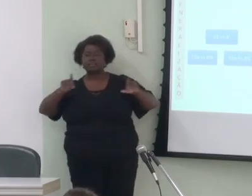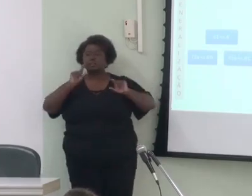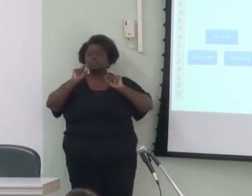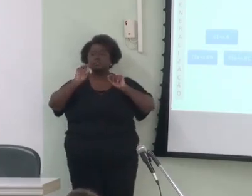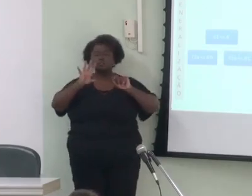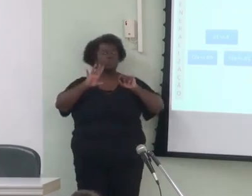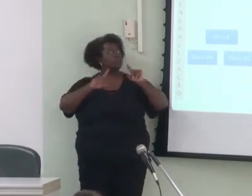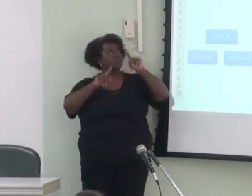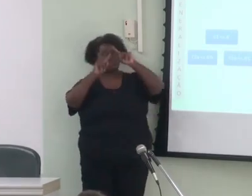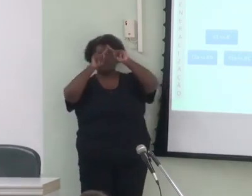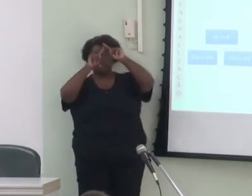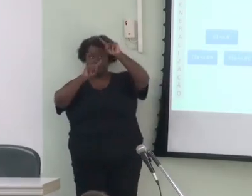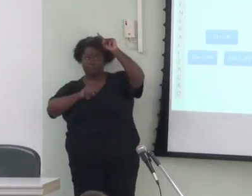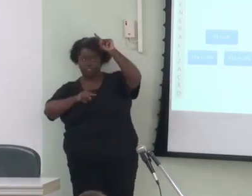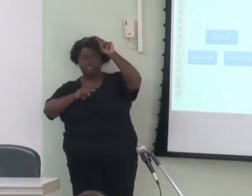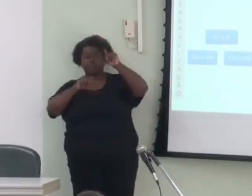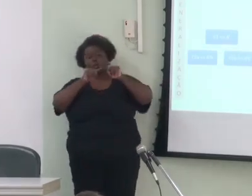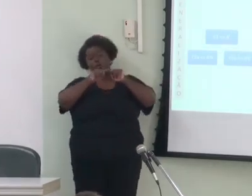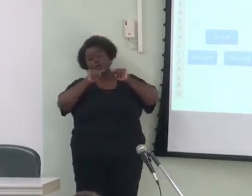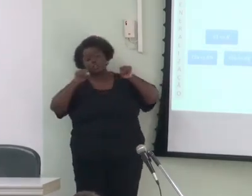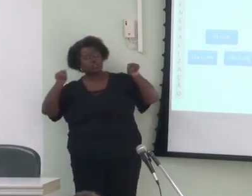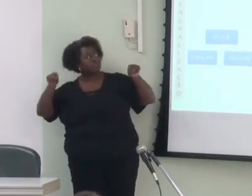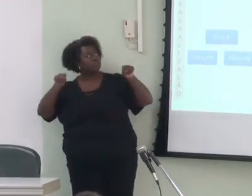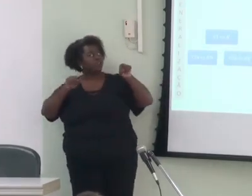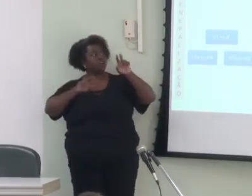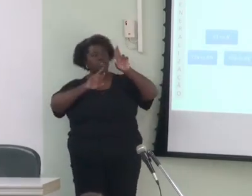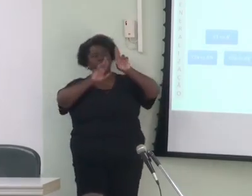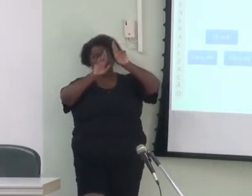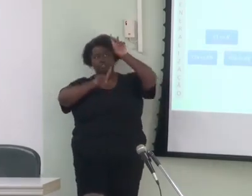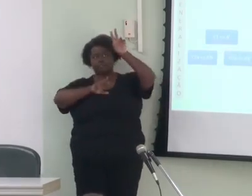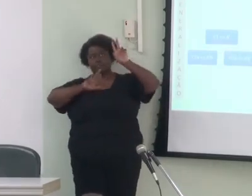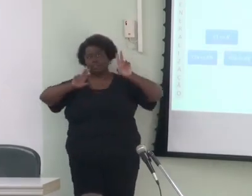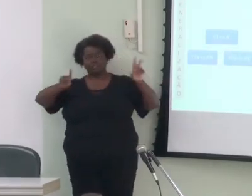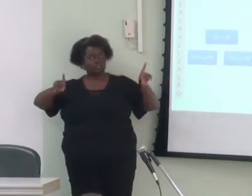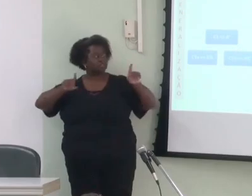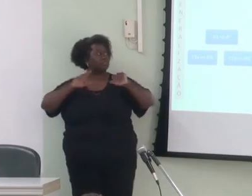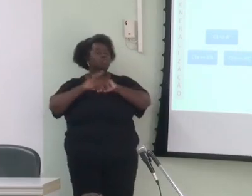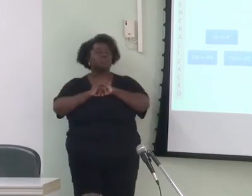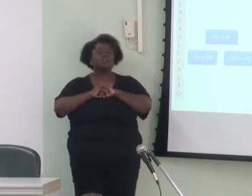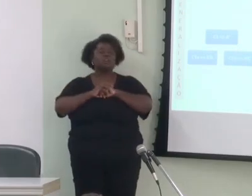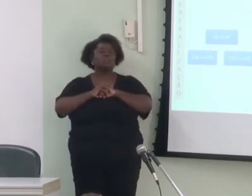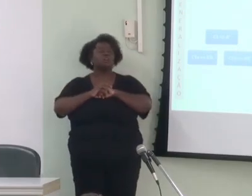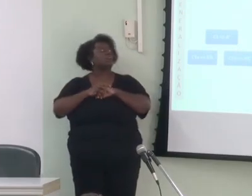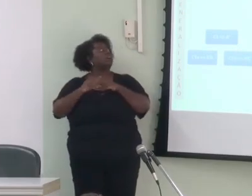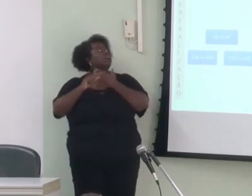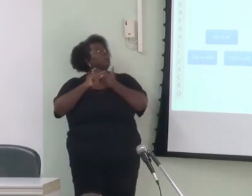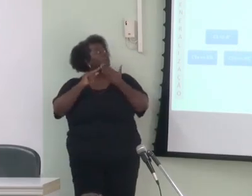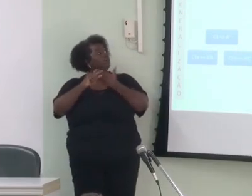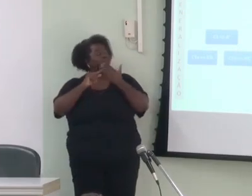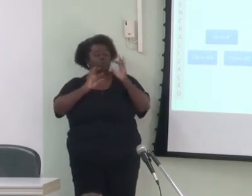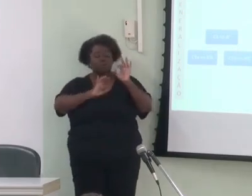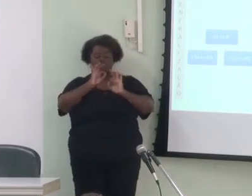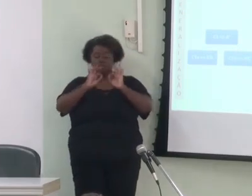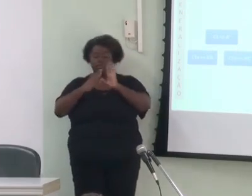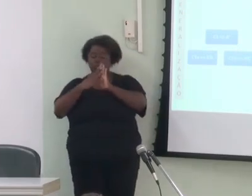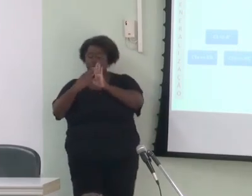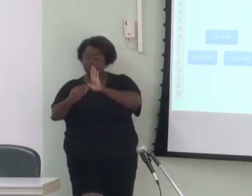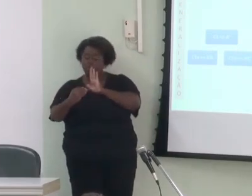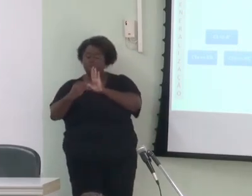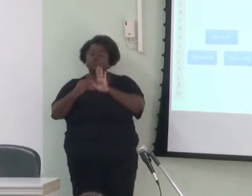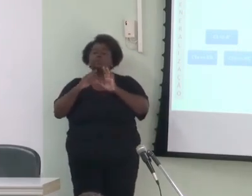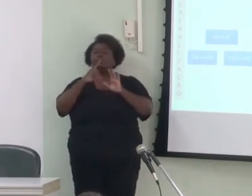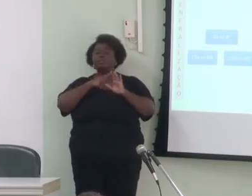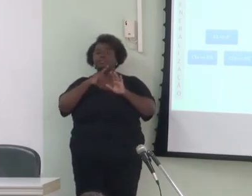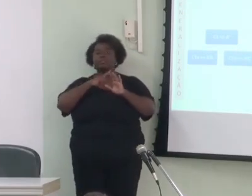verticais e horizontais Golperg elabora um modelo de rede em que construções se organizam por meio de